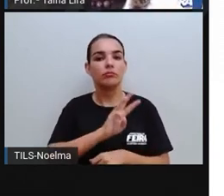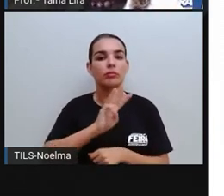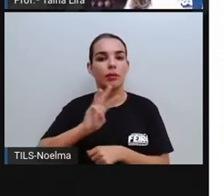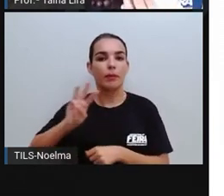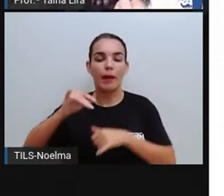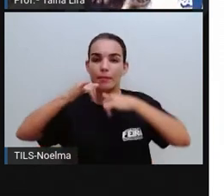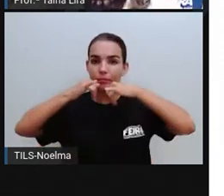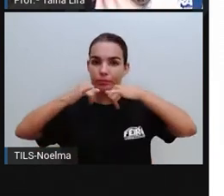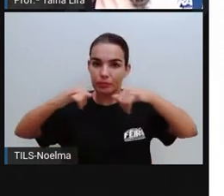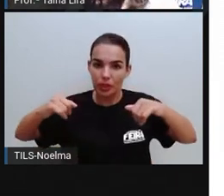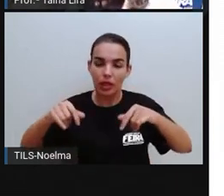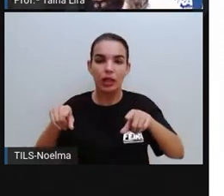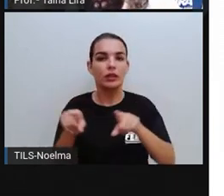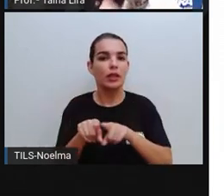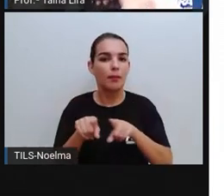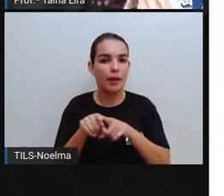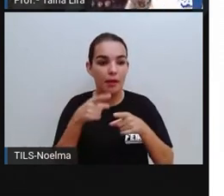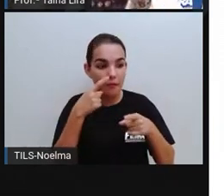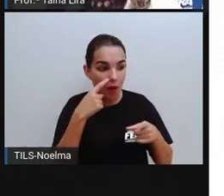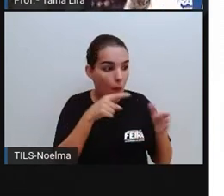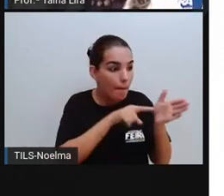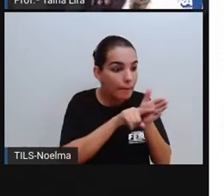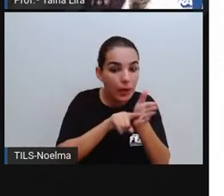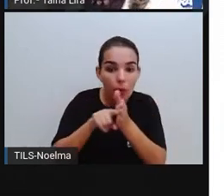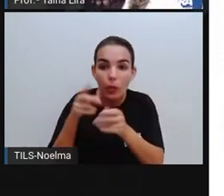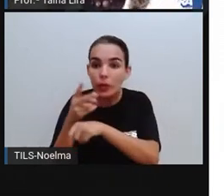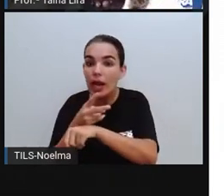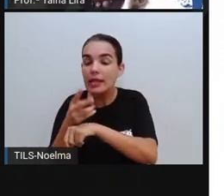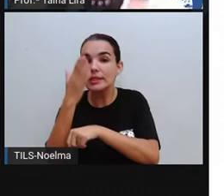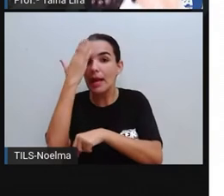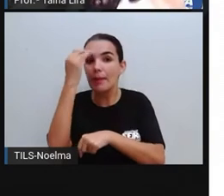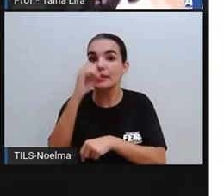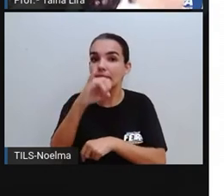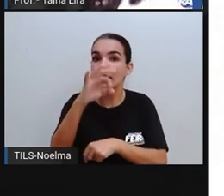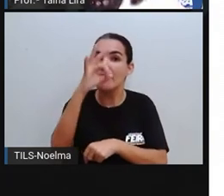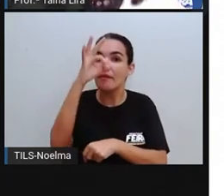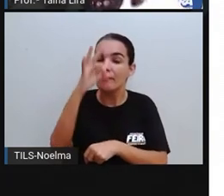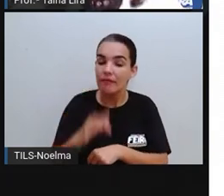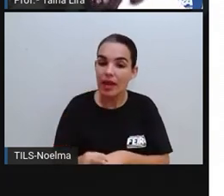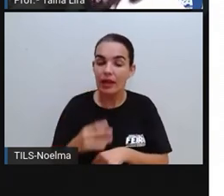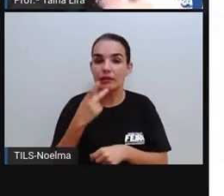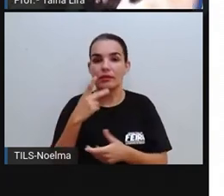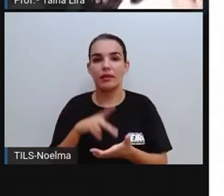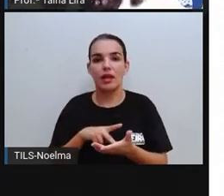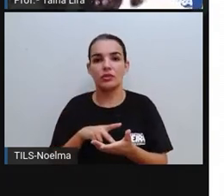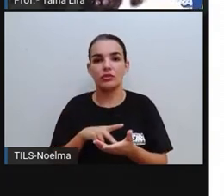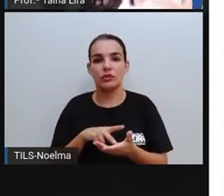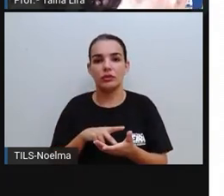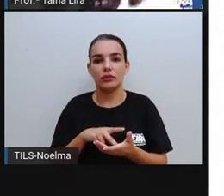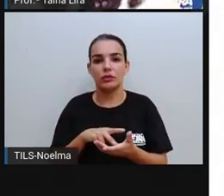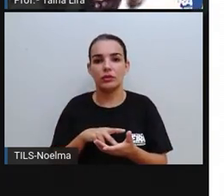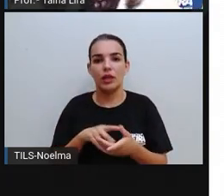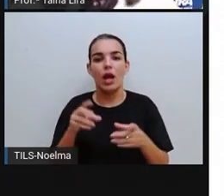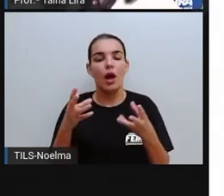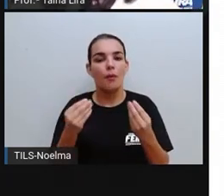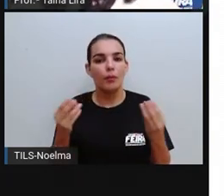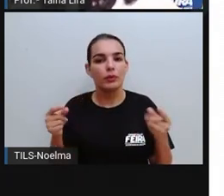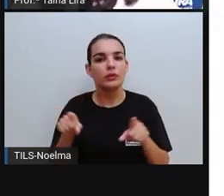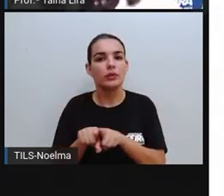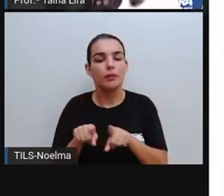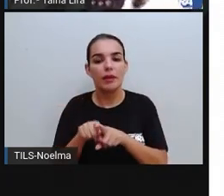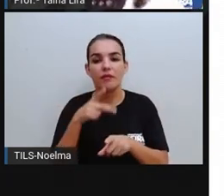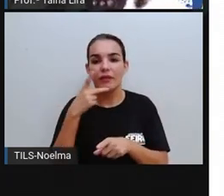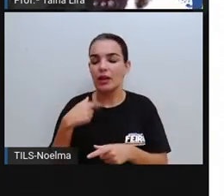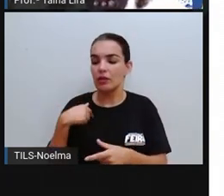notícia, eles checam a fonte, né, várias vezes, eles vão ao local e muitos falam, eu tenho um compromisso com a